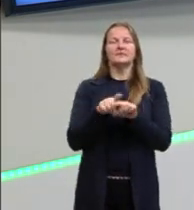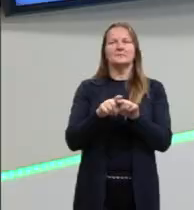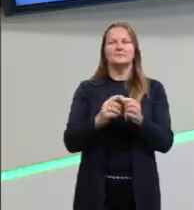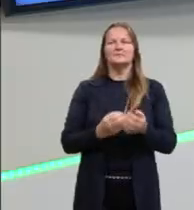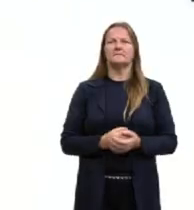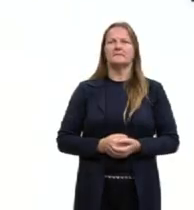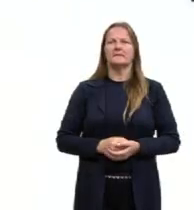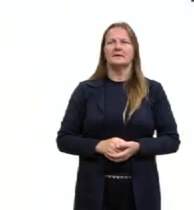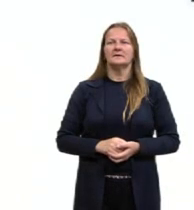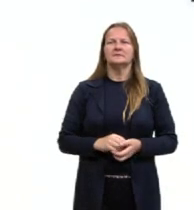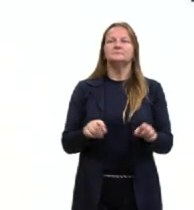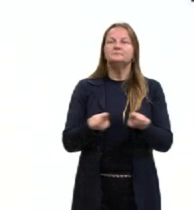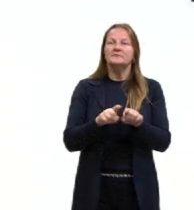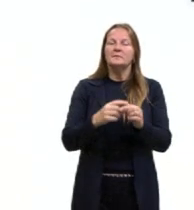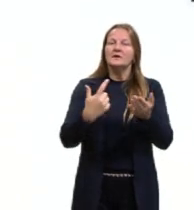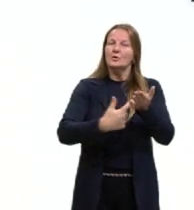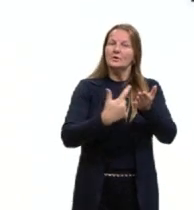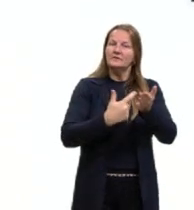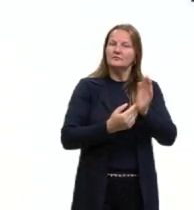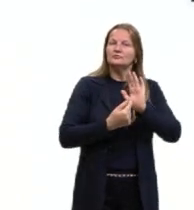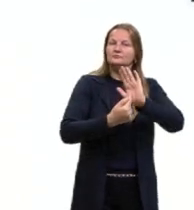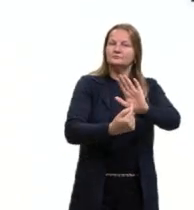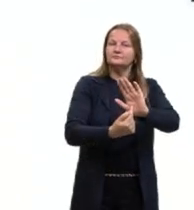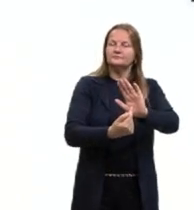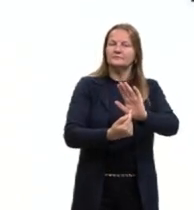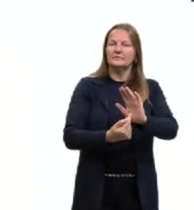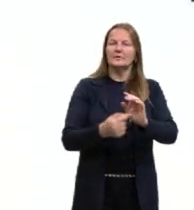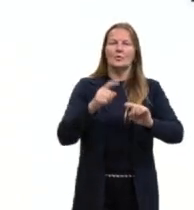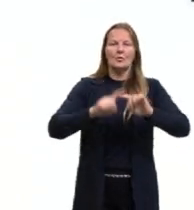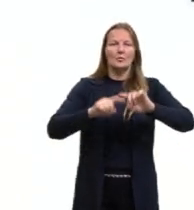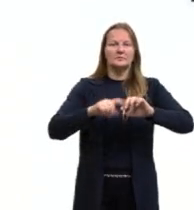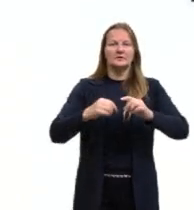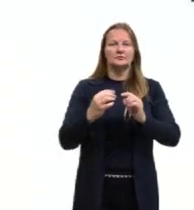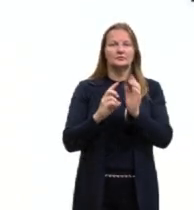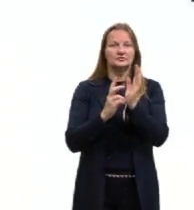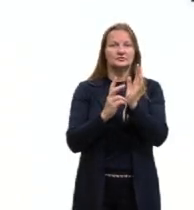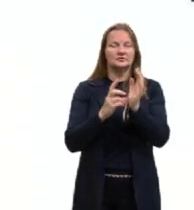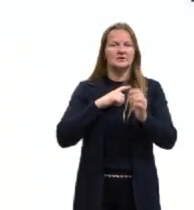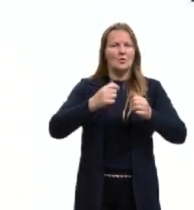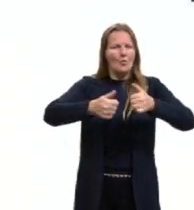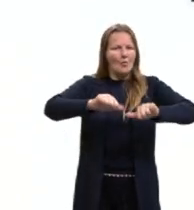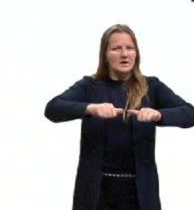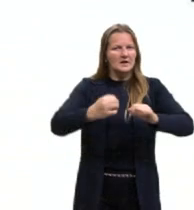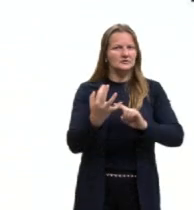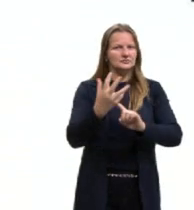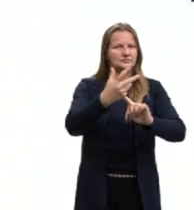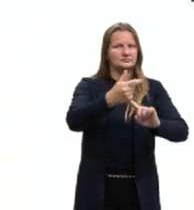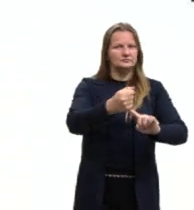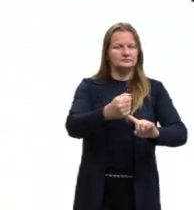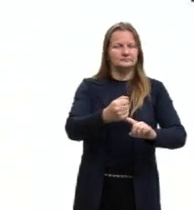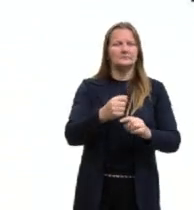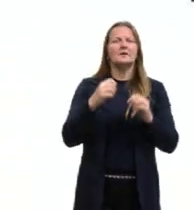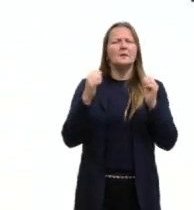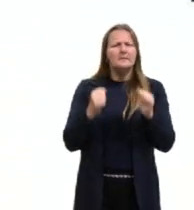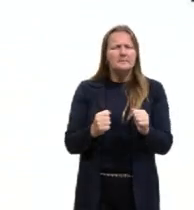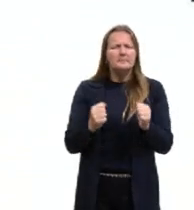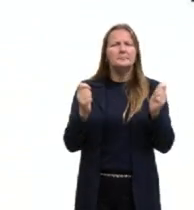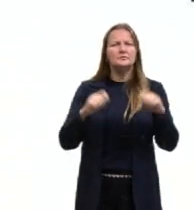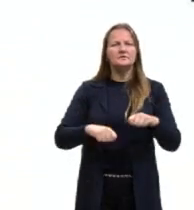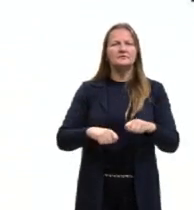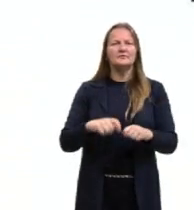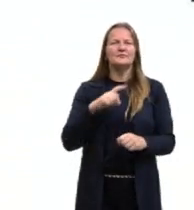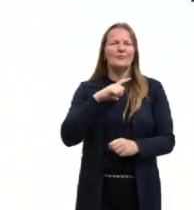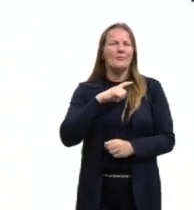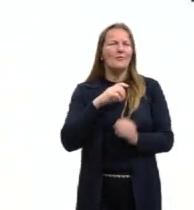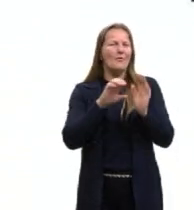citação que eu destaco do livro é, quando dizemos que um objeto indígena tem qualidades artísticas, podemos estar lidando